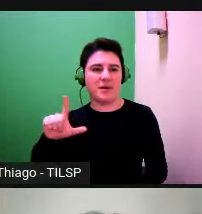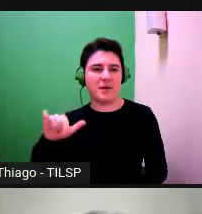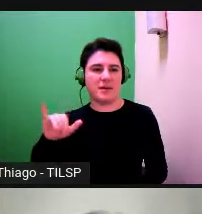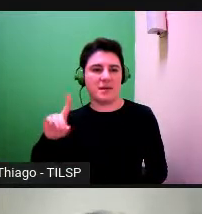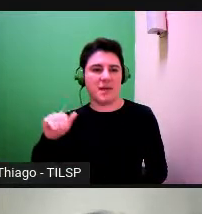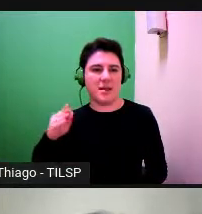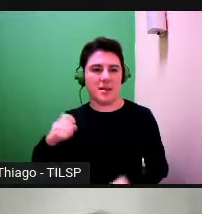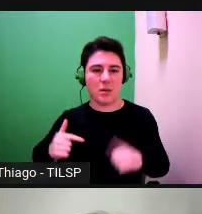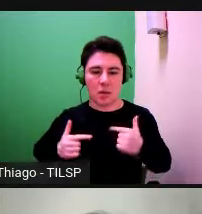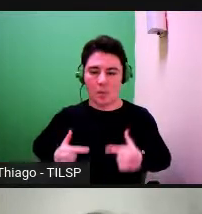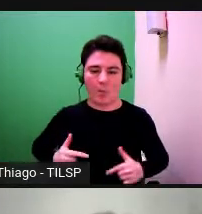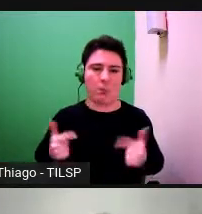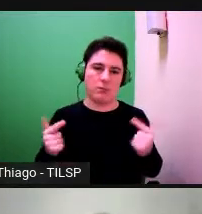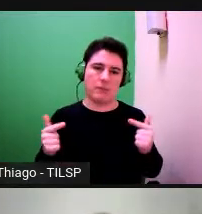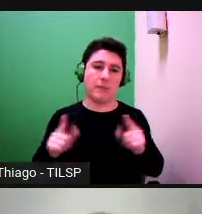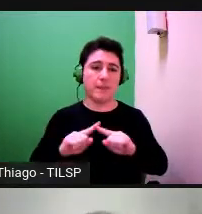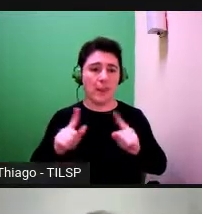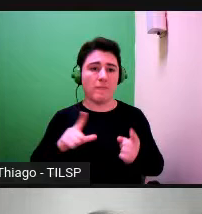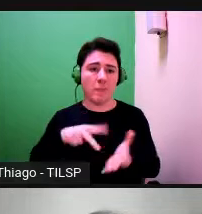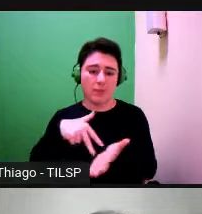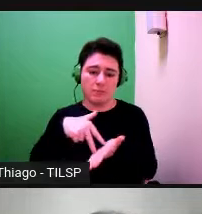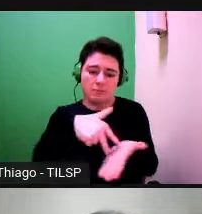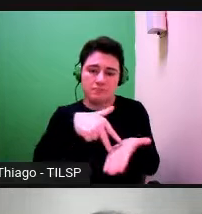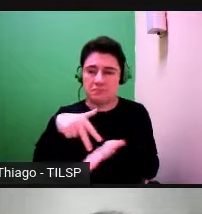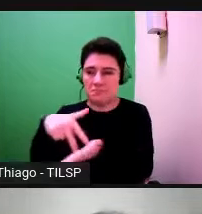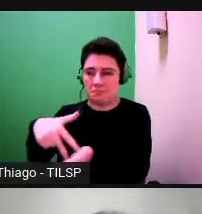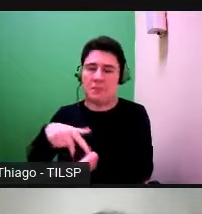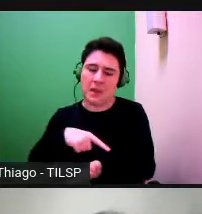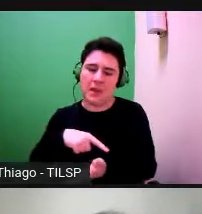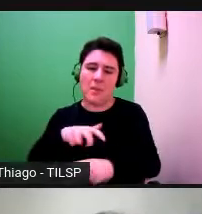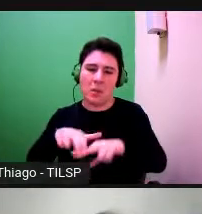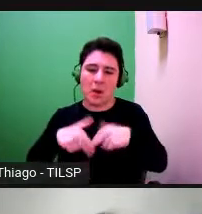posição relativamente à coisa pública.